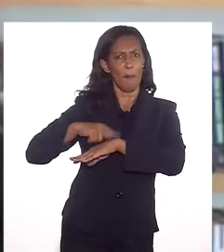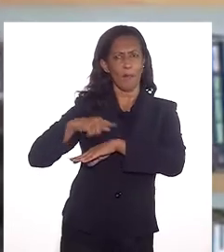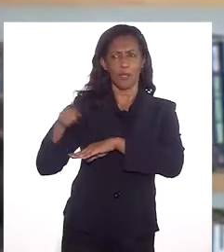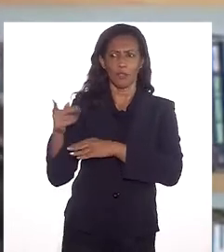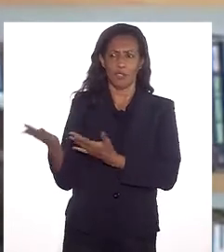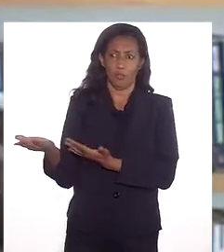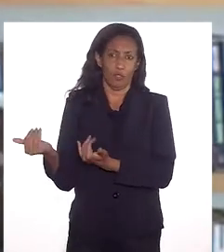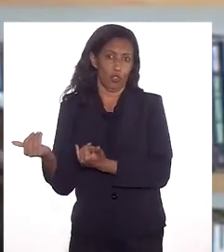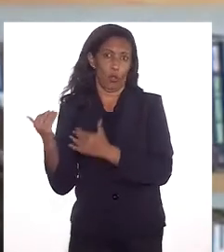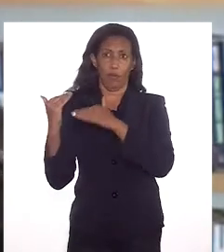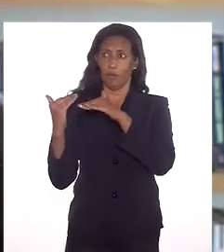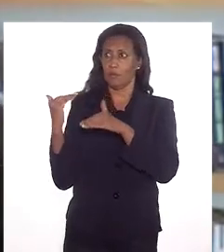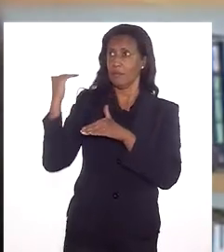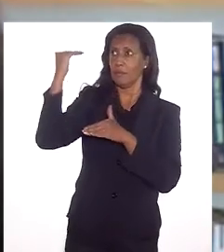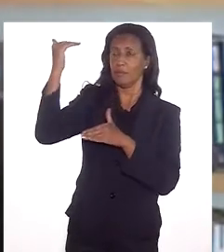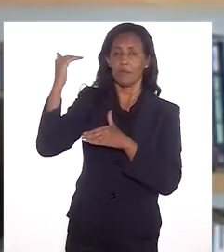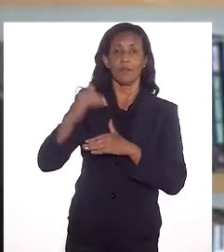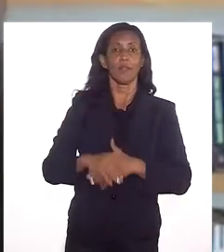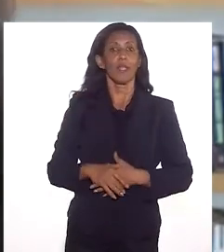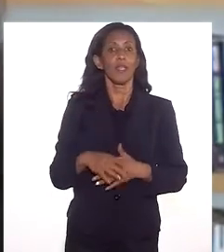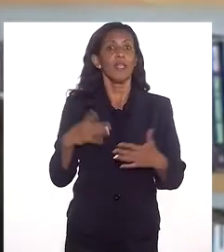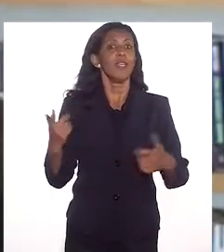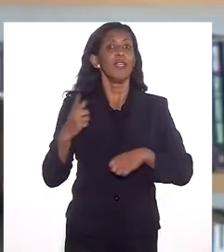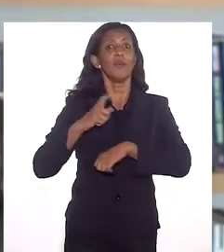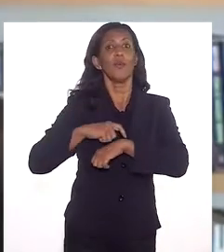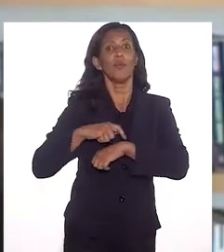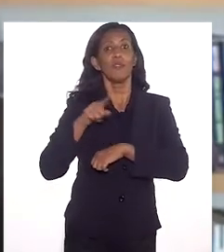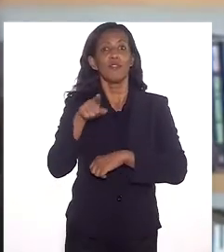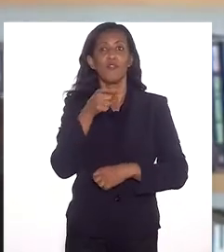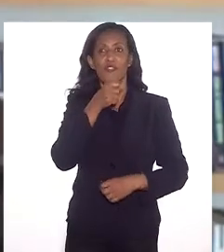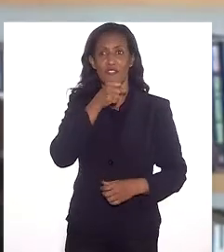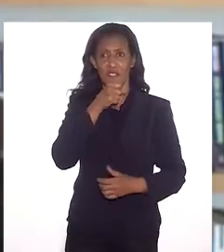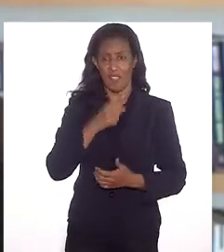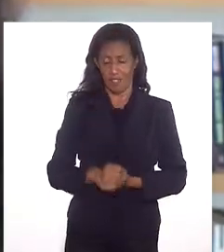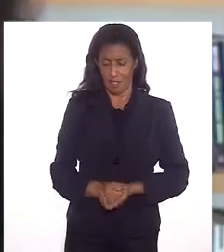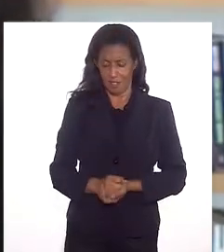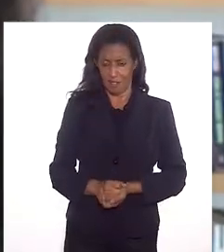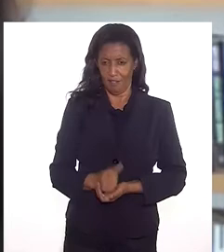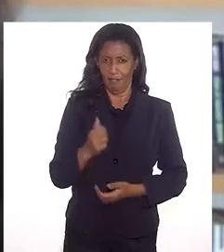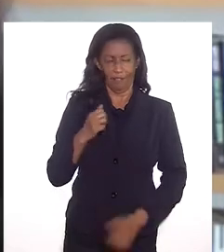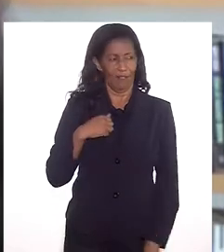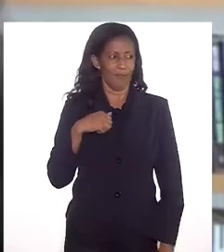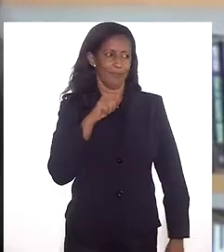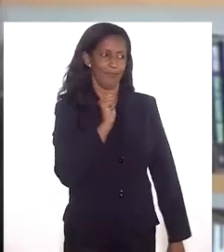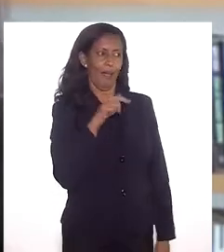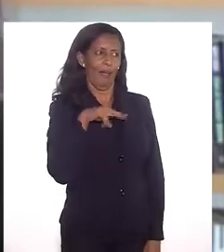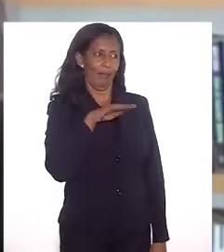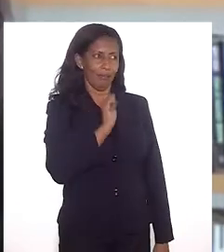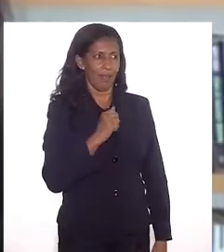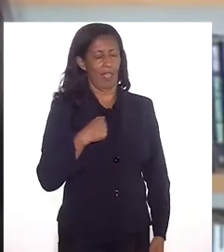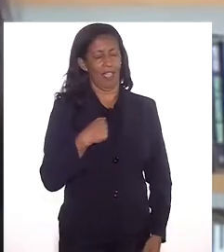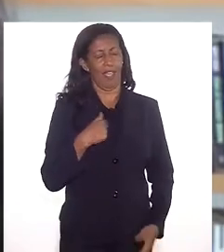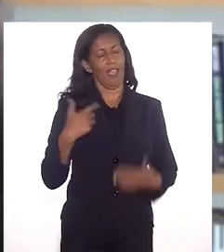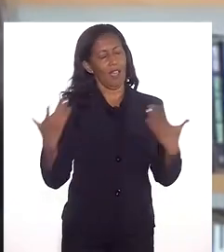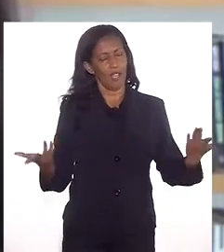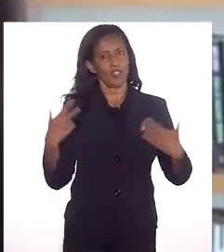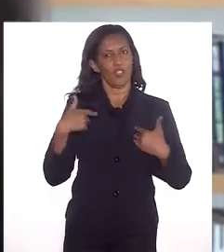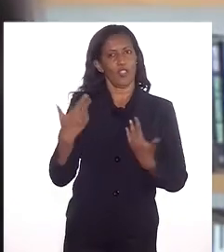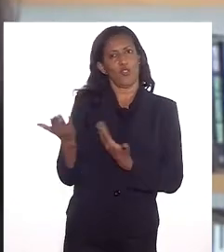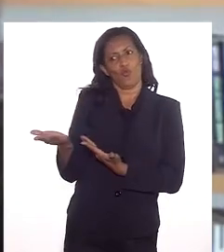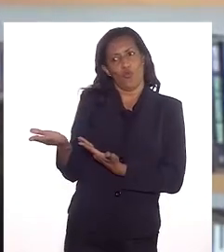ficou jovem, que momento você ficou adulto, em que momento você ficou velha? E ela falou, Andréia, a gente quando é jovem quer